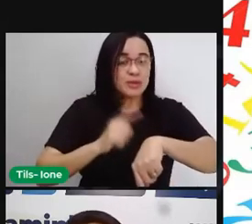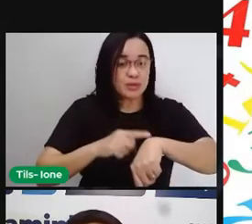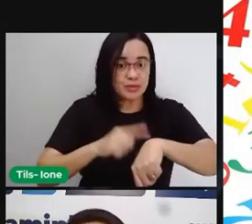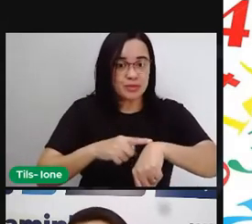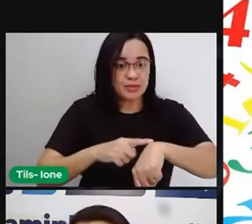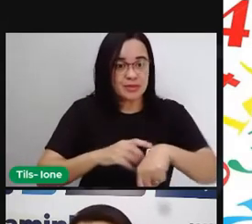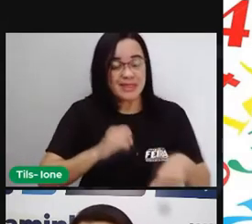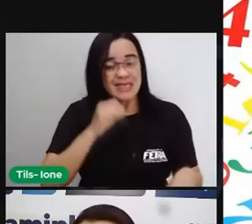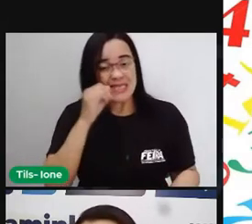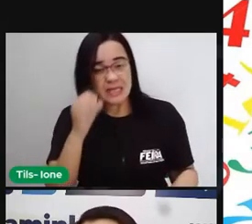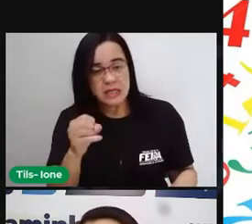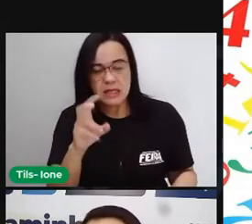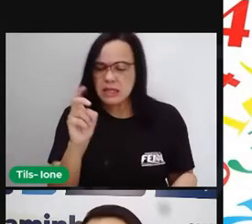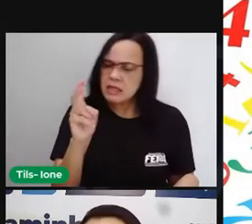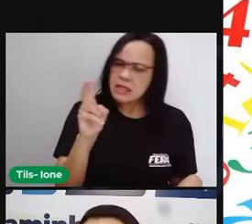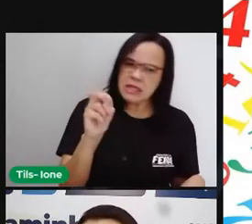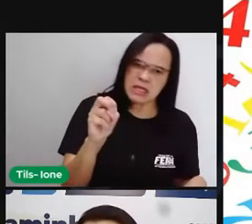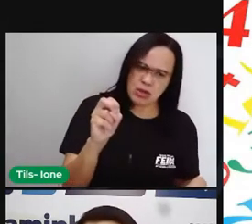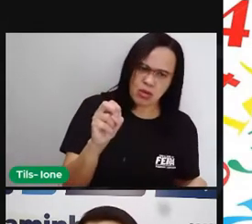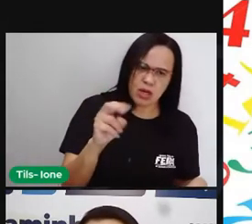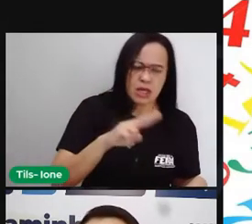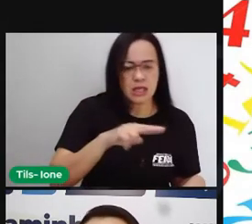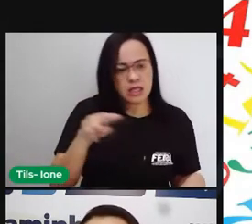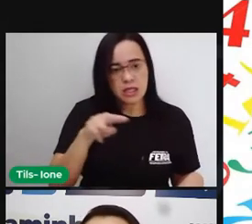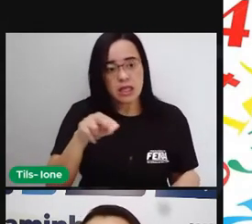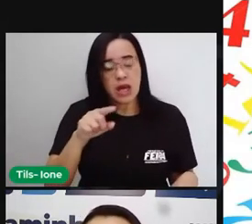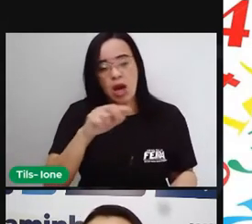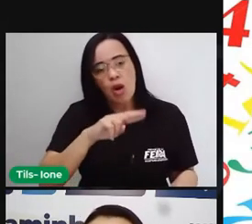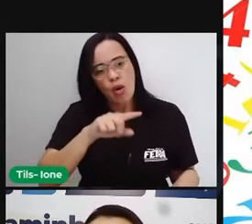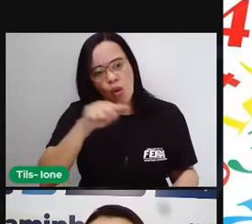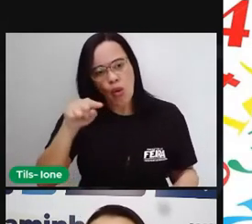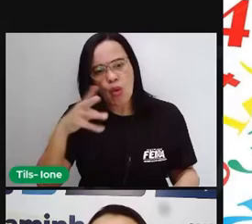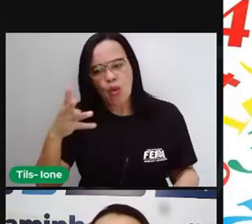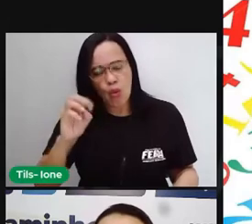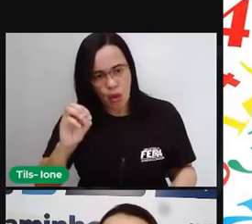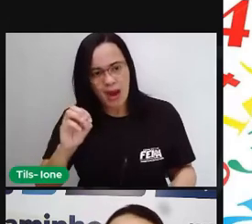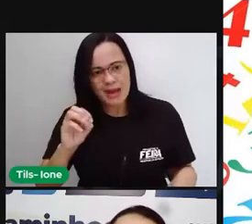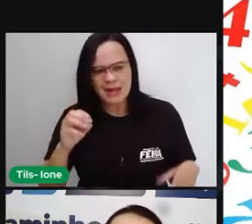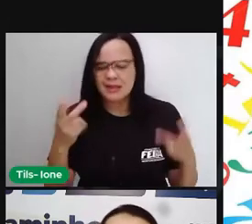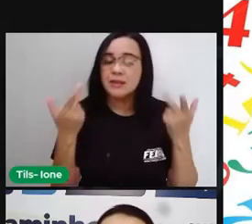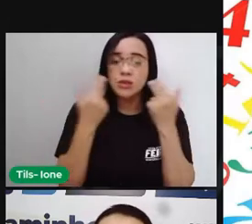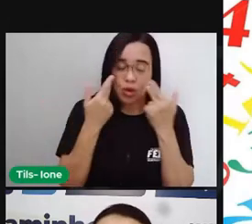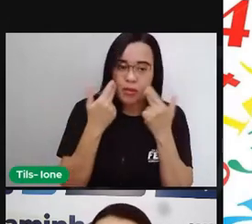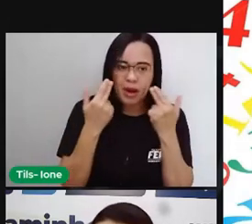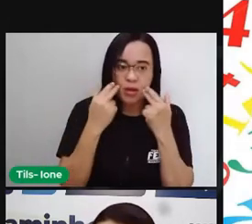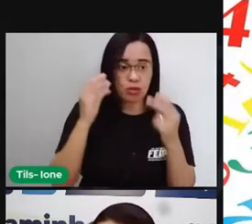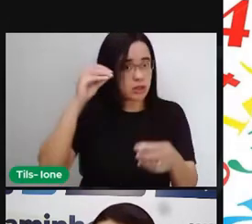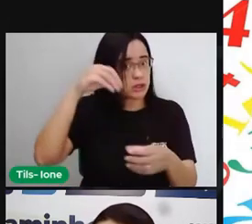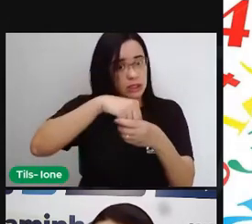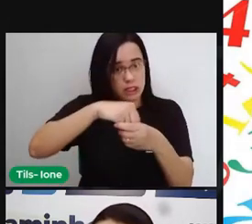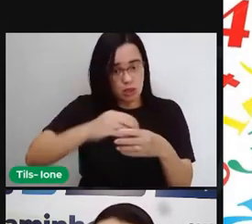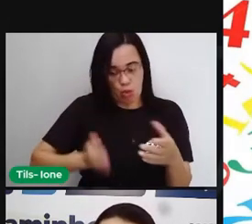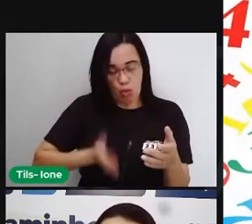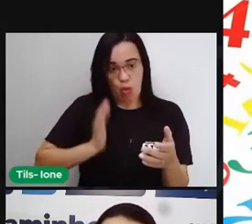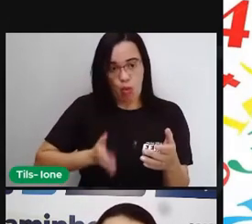batimentos por minuto, a gente está dentro aí, né? Das batidas aí normais para o coração.